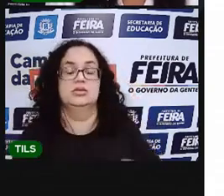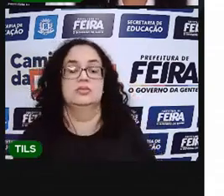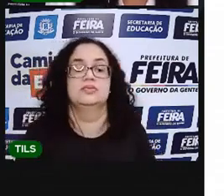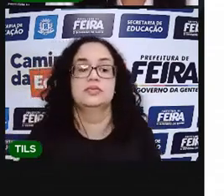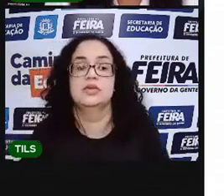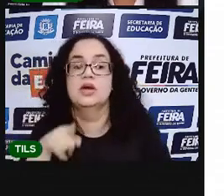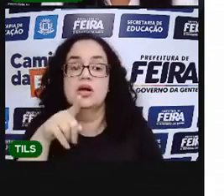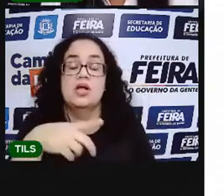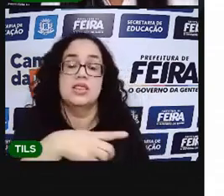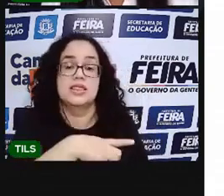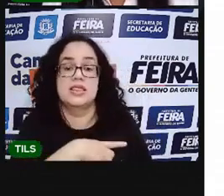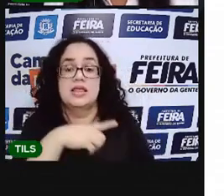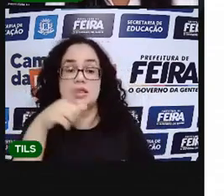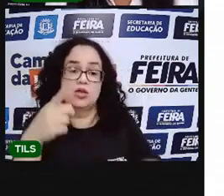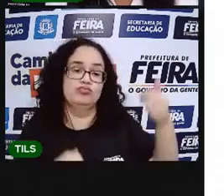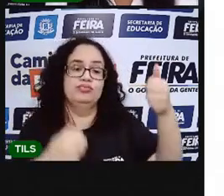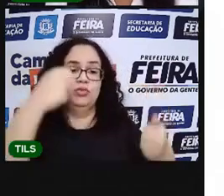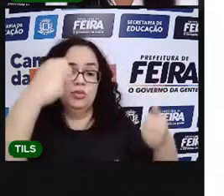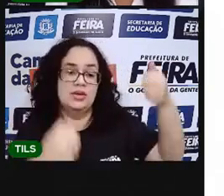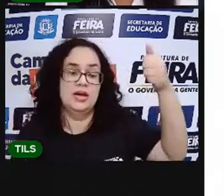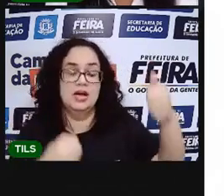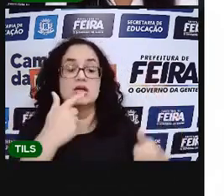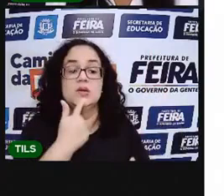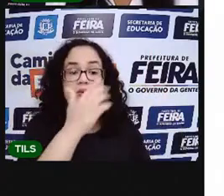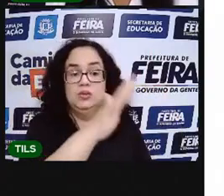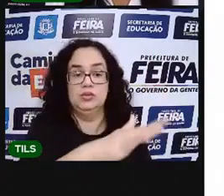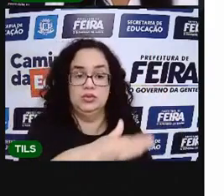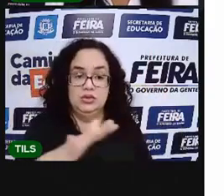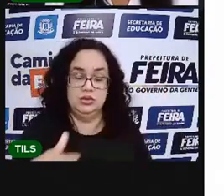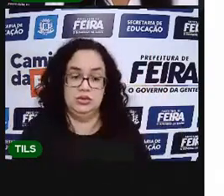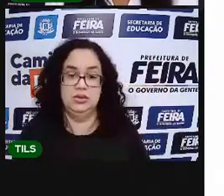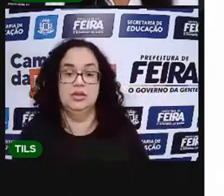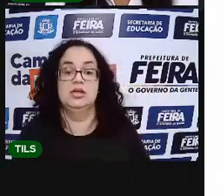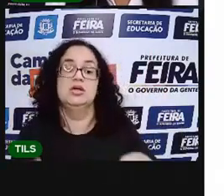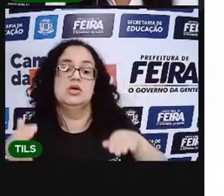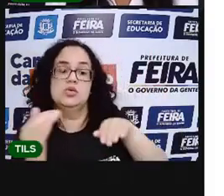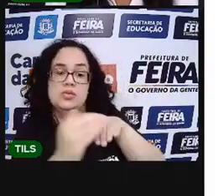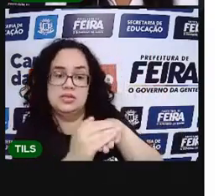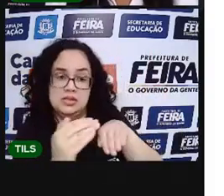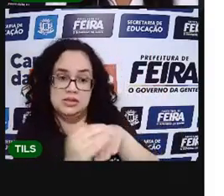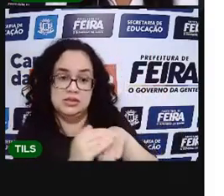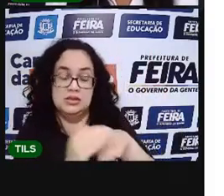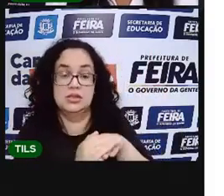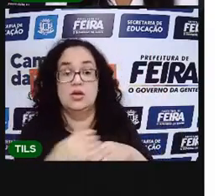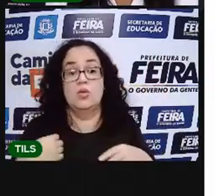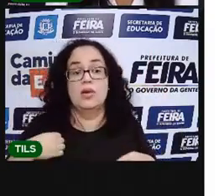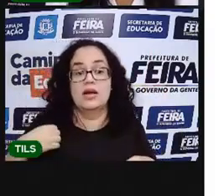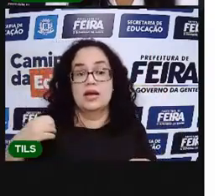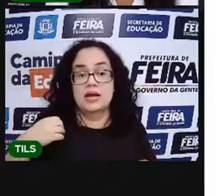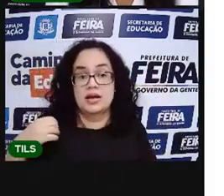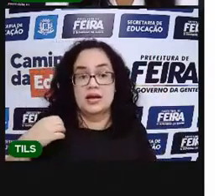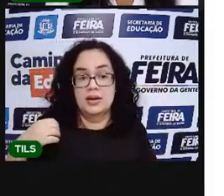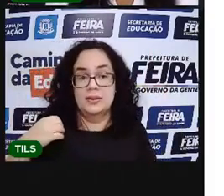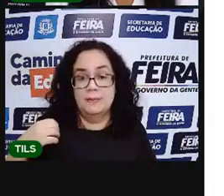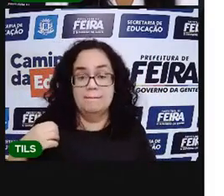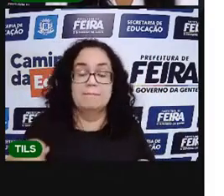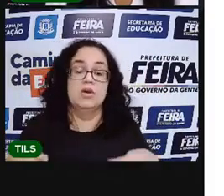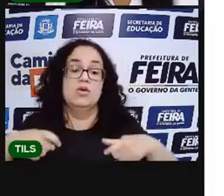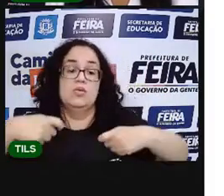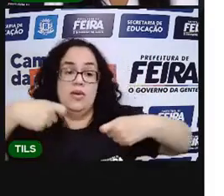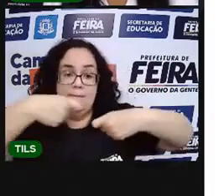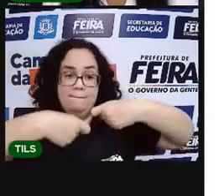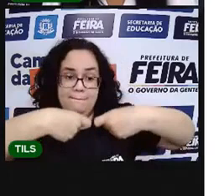Olha o a gente tem aqui. Um carrinho. Uma sandália, uma camisa, uma meia,